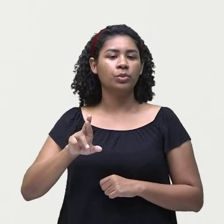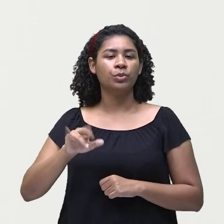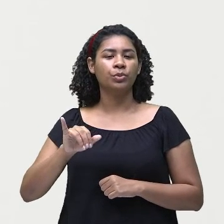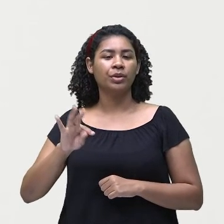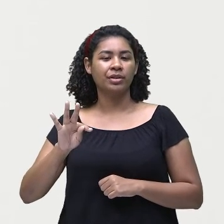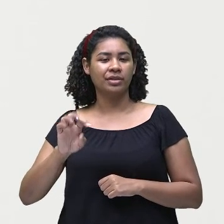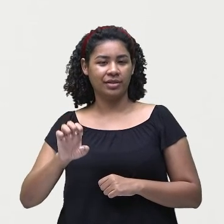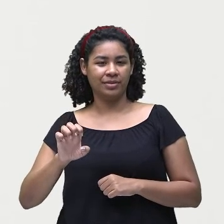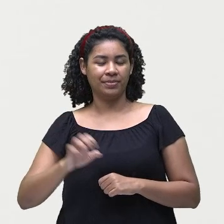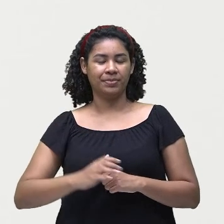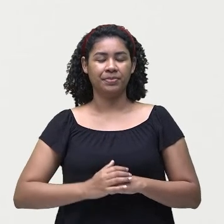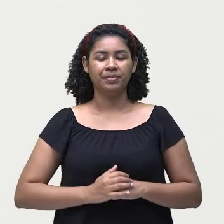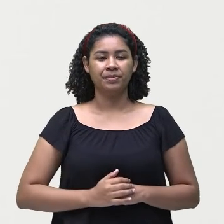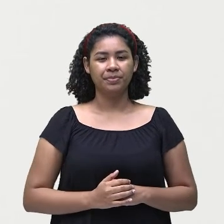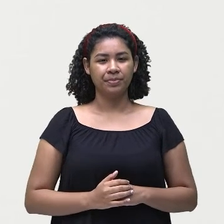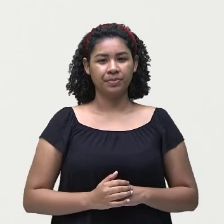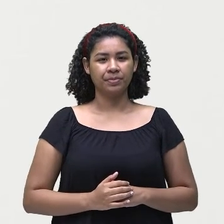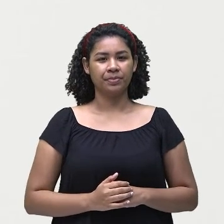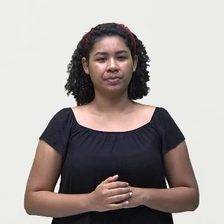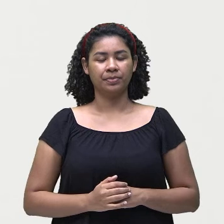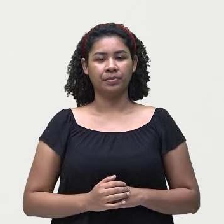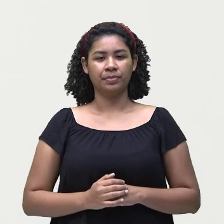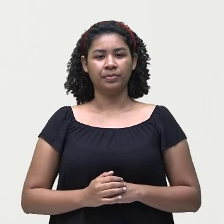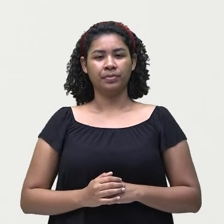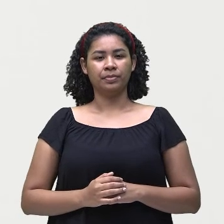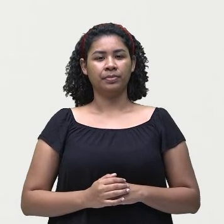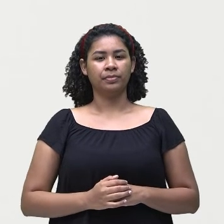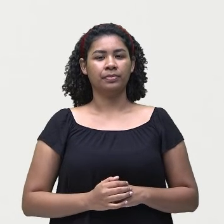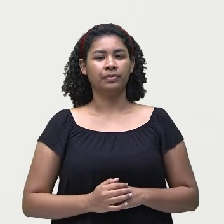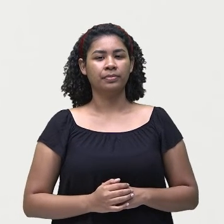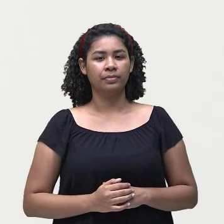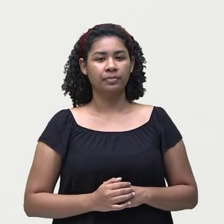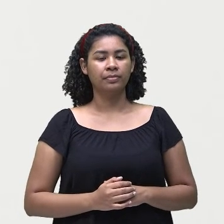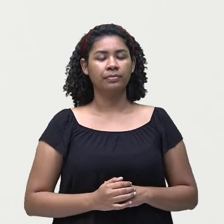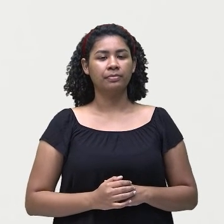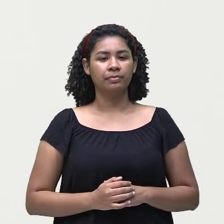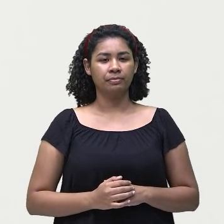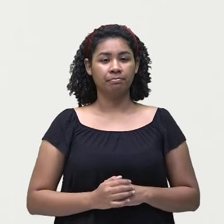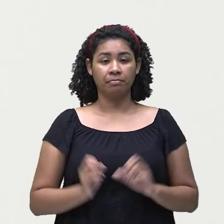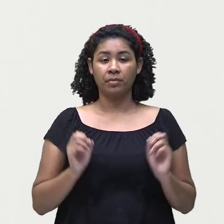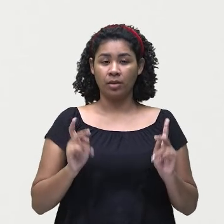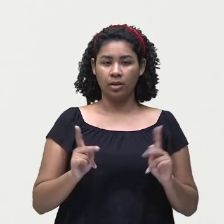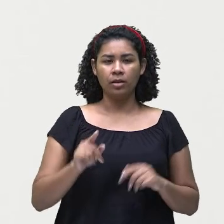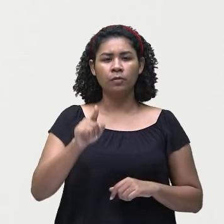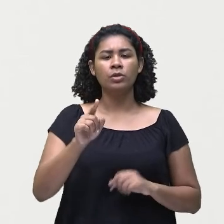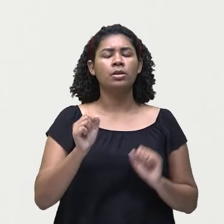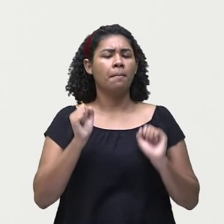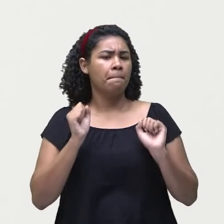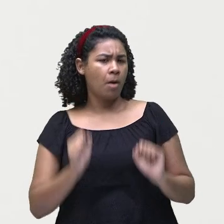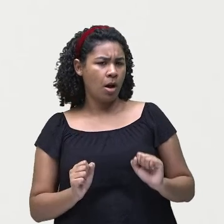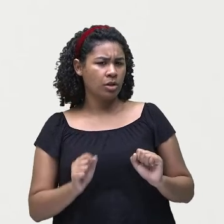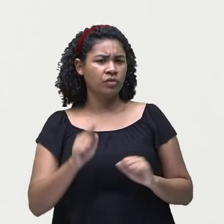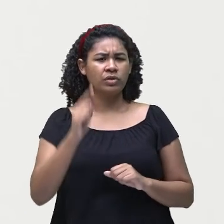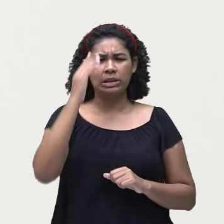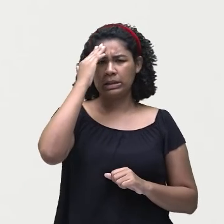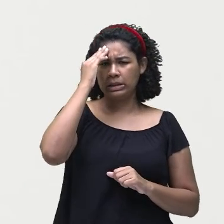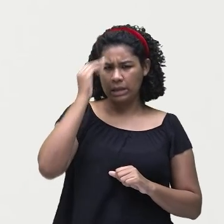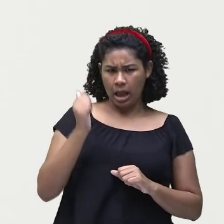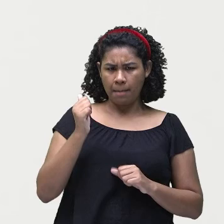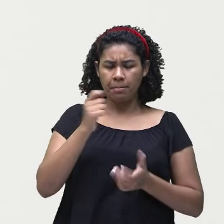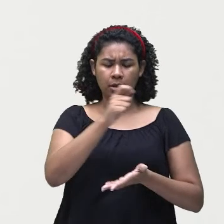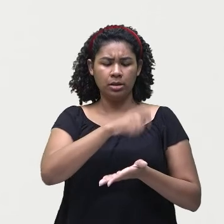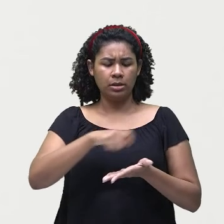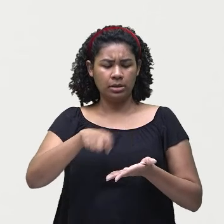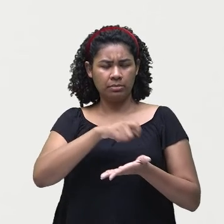write. Can you write poems, ok? Você pode, você sabe escrever poemas?